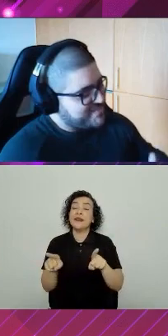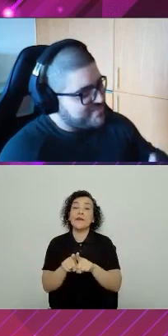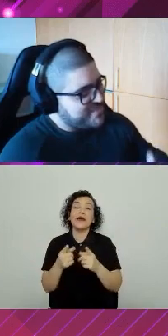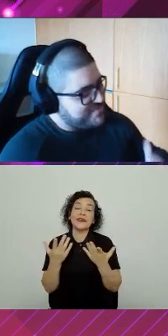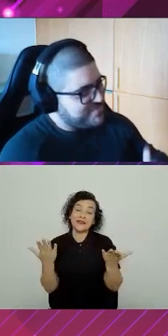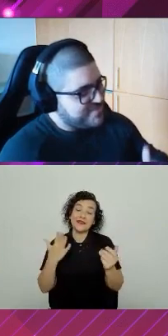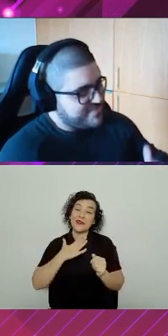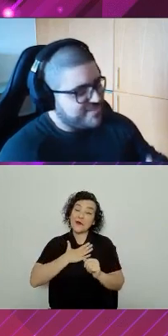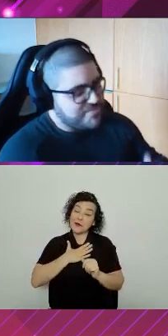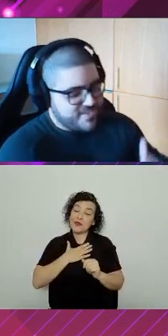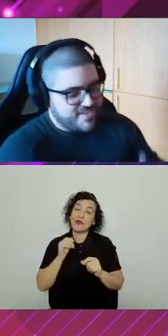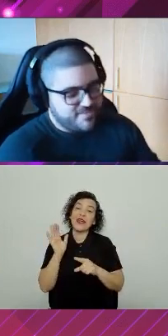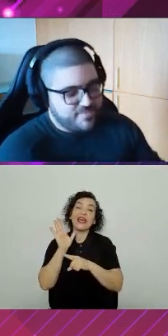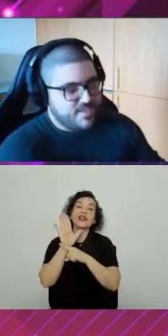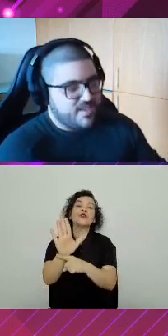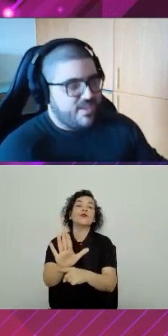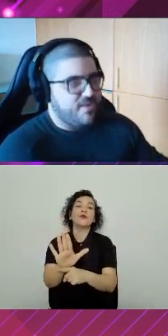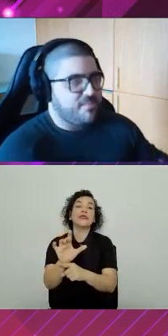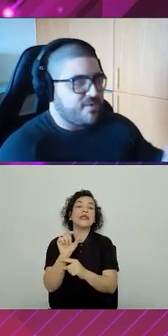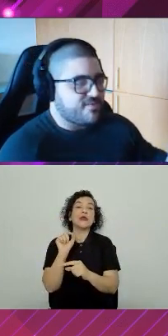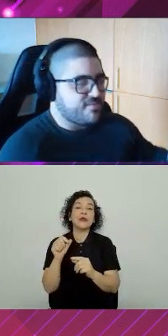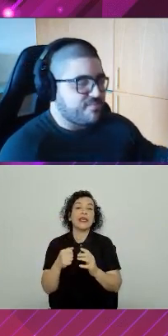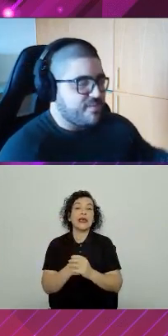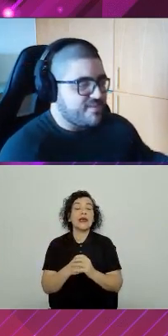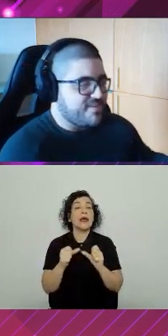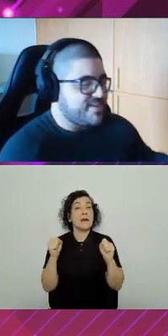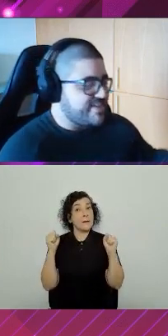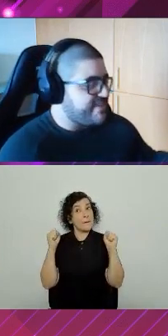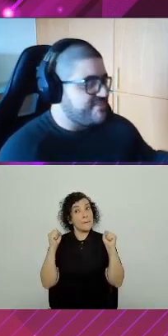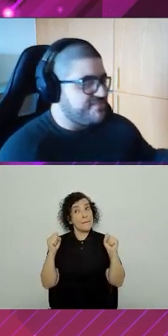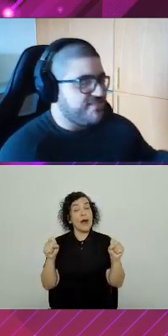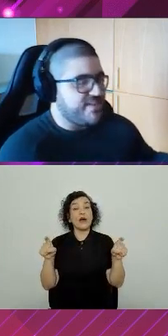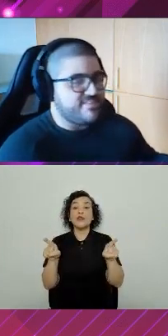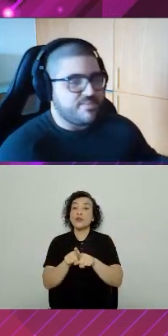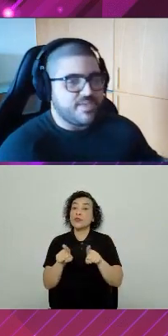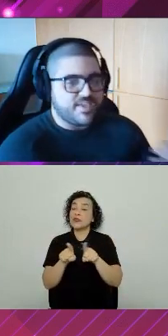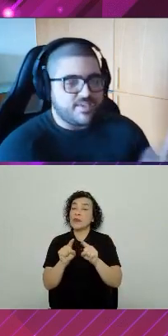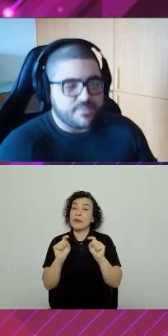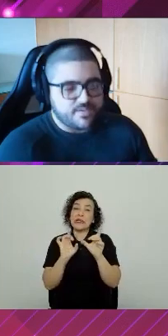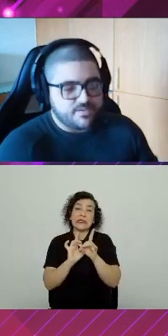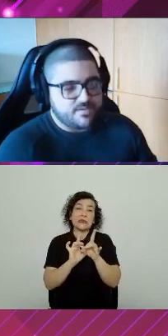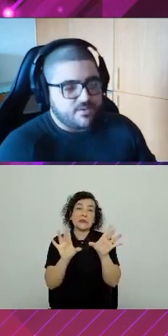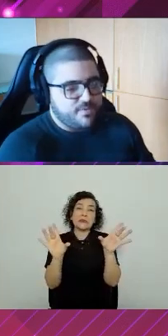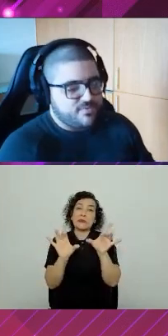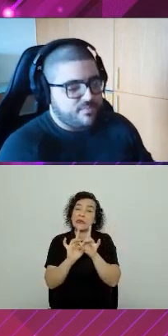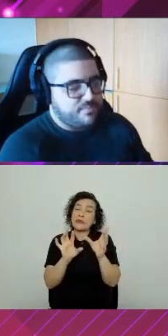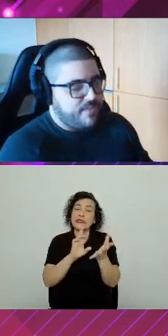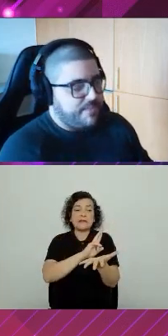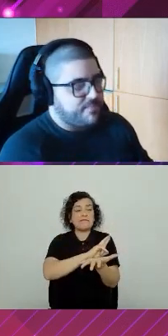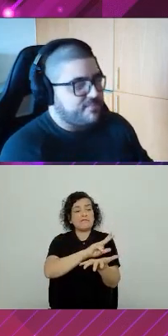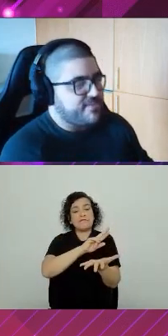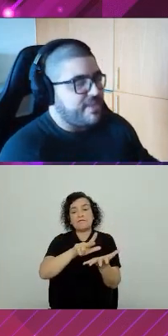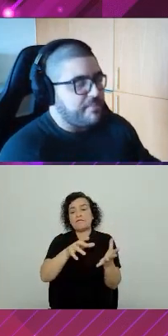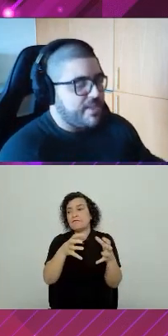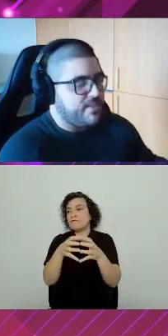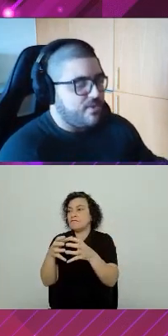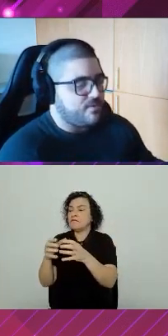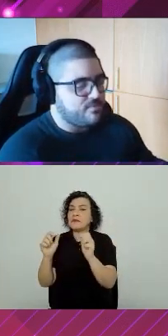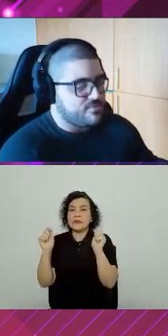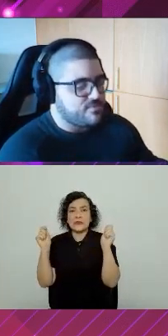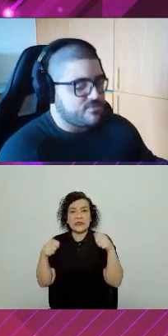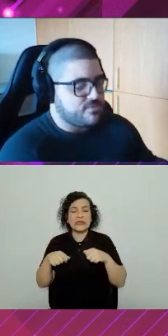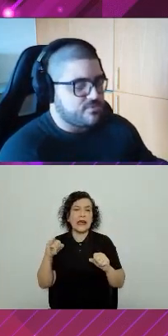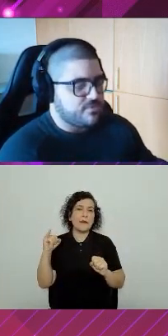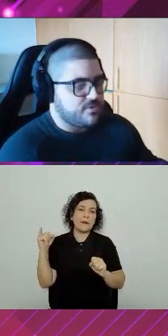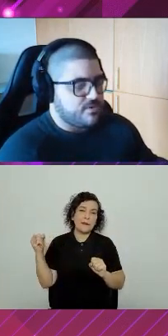gostar de benefício, que seria o quê? Eu posso permitir stacks diferentes na minha equipe. Eu posso aproveitar melhor